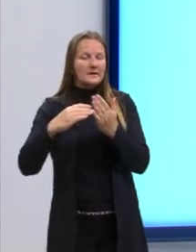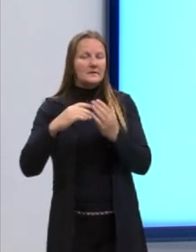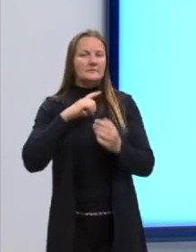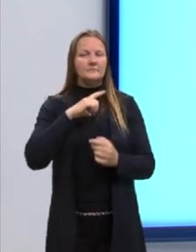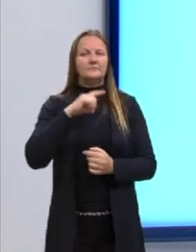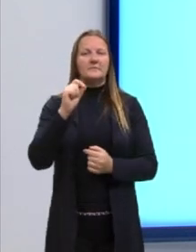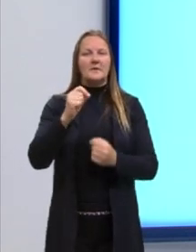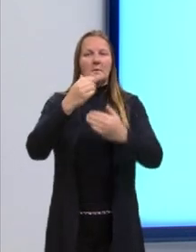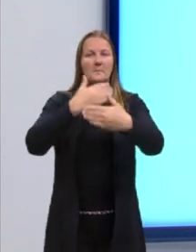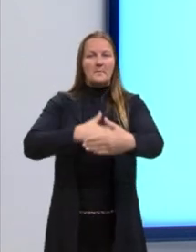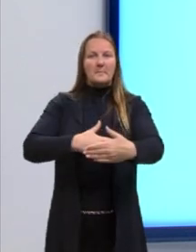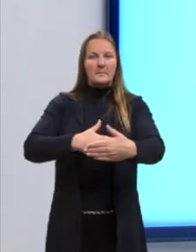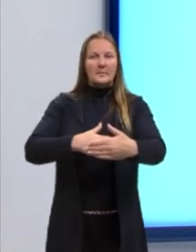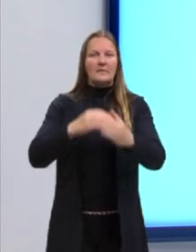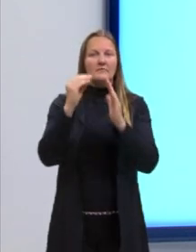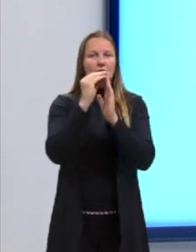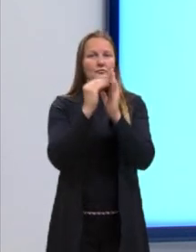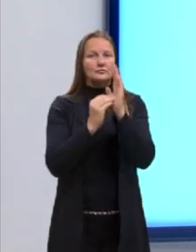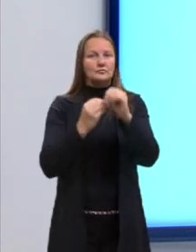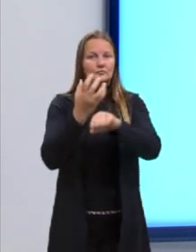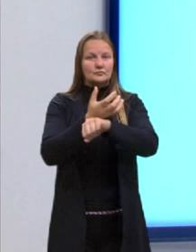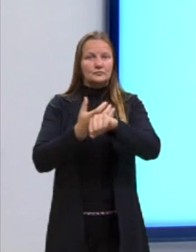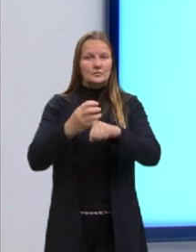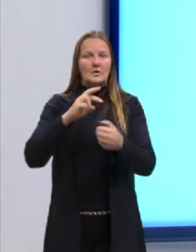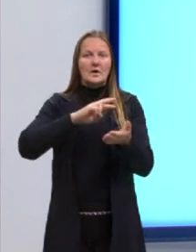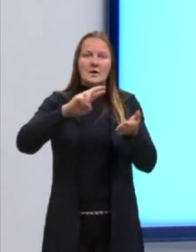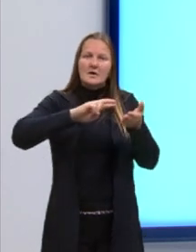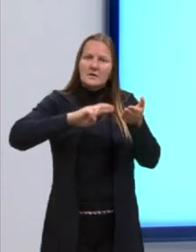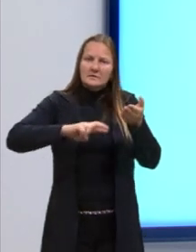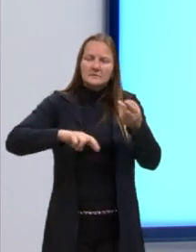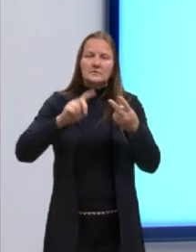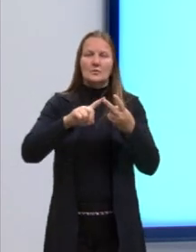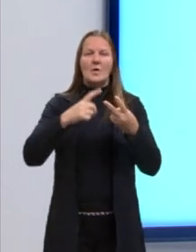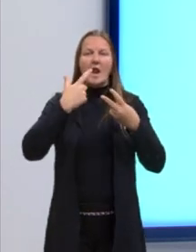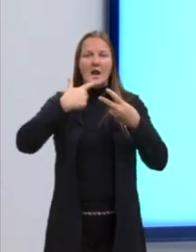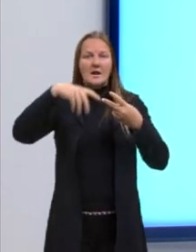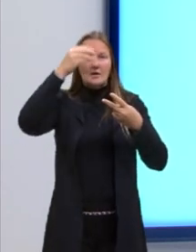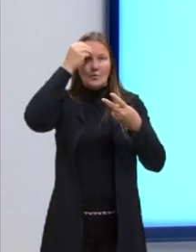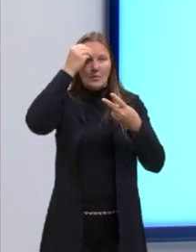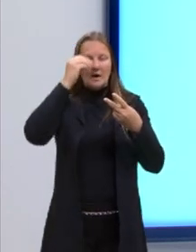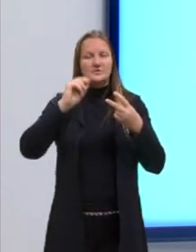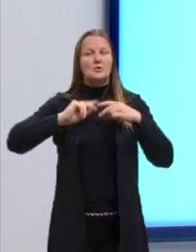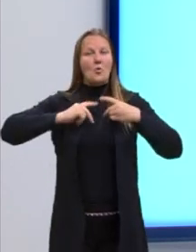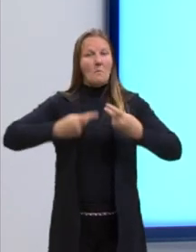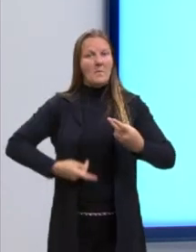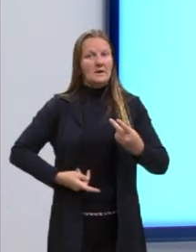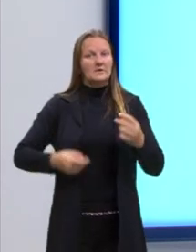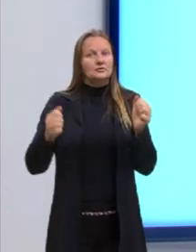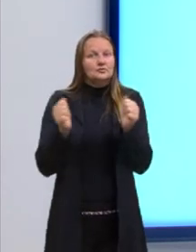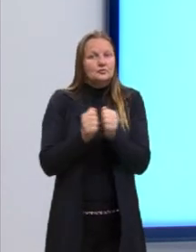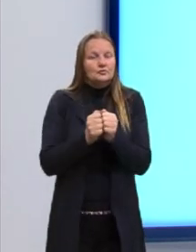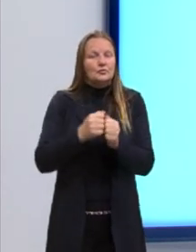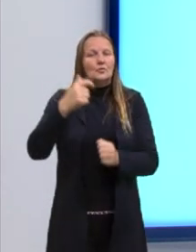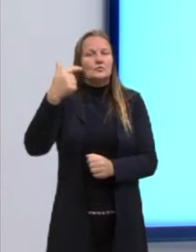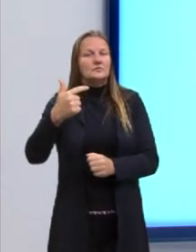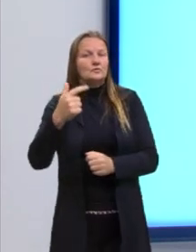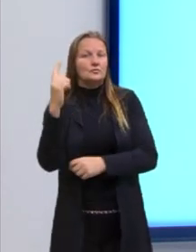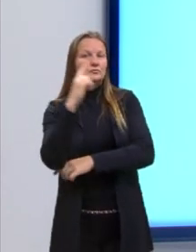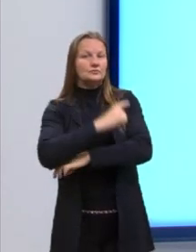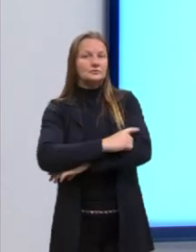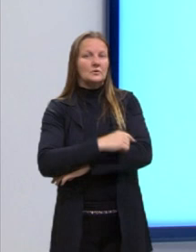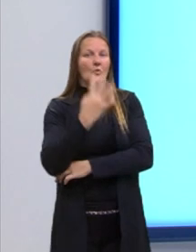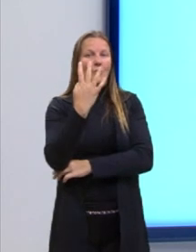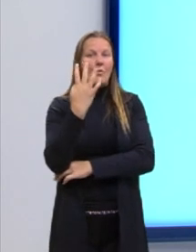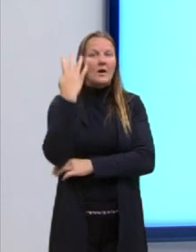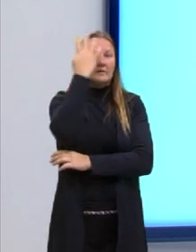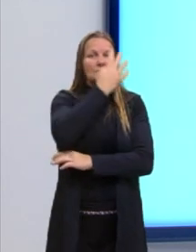ter os componentes de redação, linguagens e humanas, e o segundo dia com quatro horas